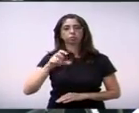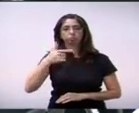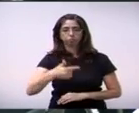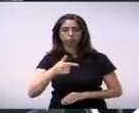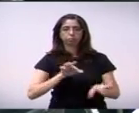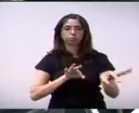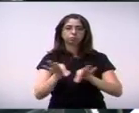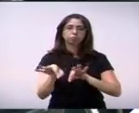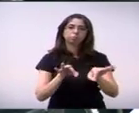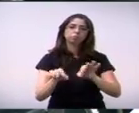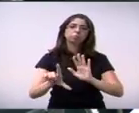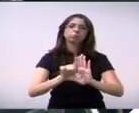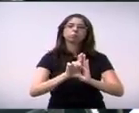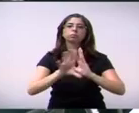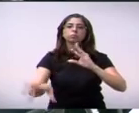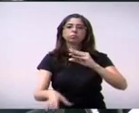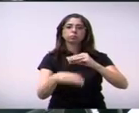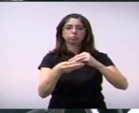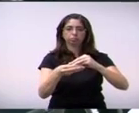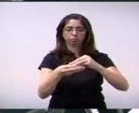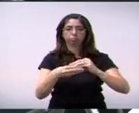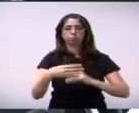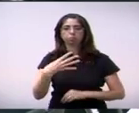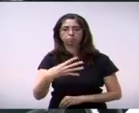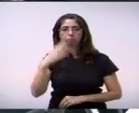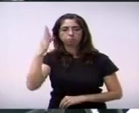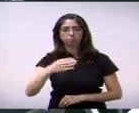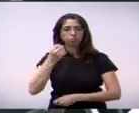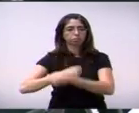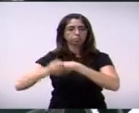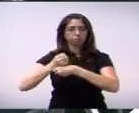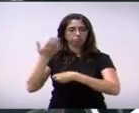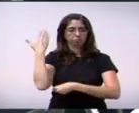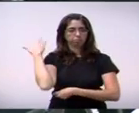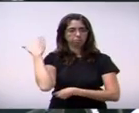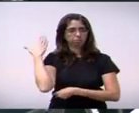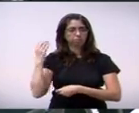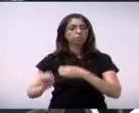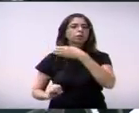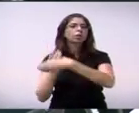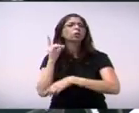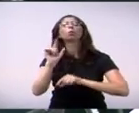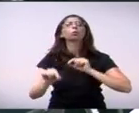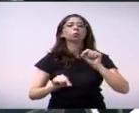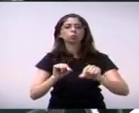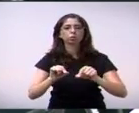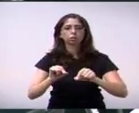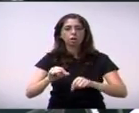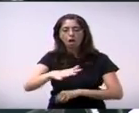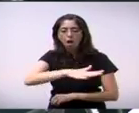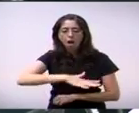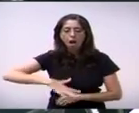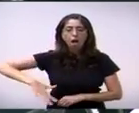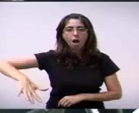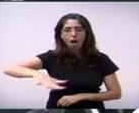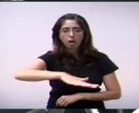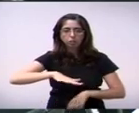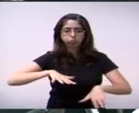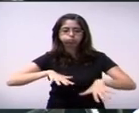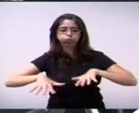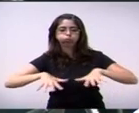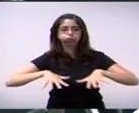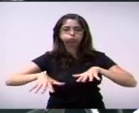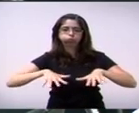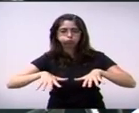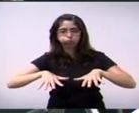de lei complementar 4,15, que cria a zona de amortecimento em